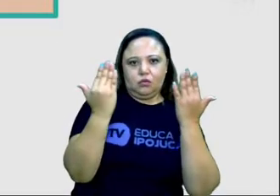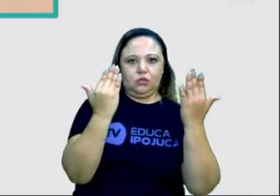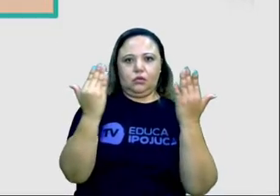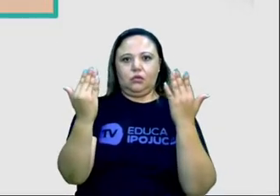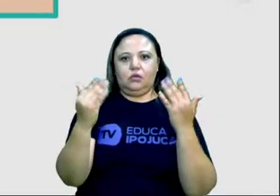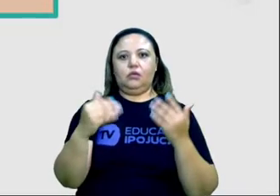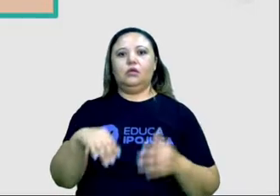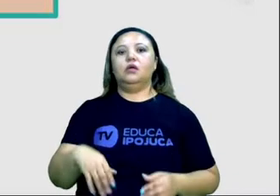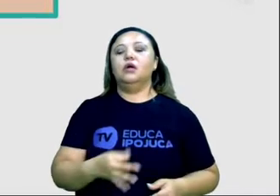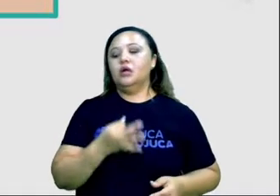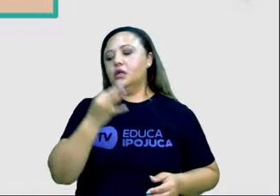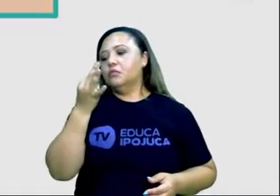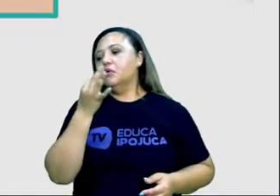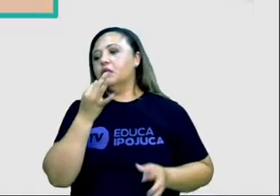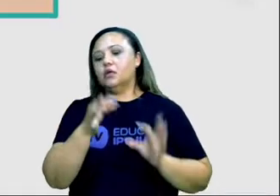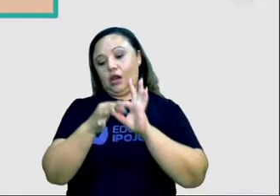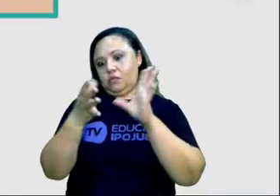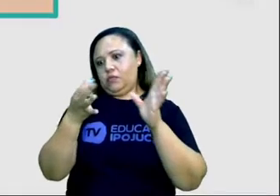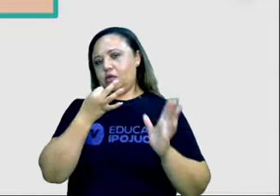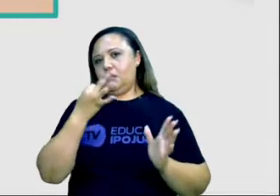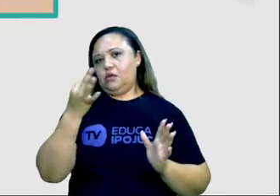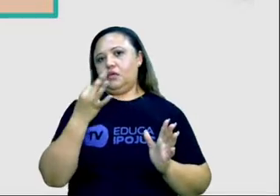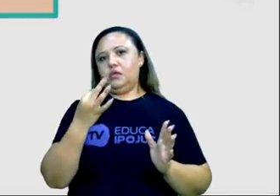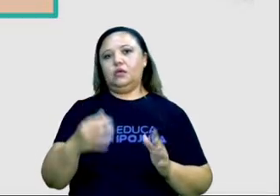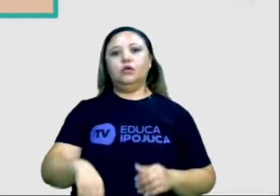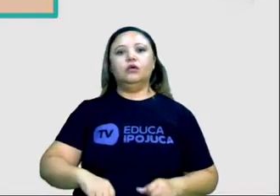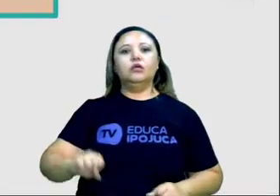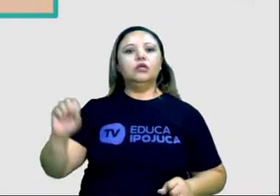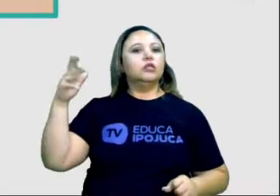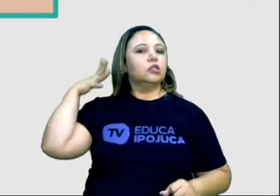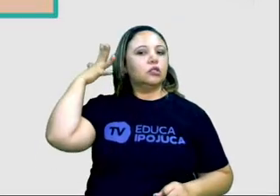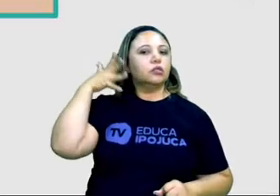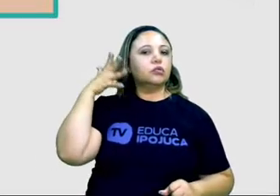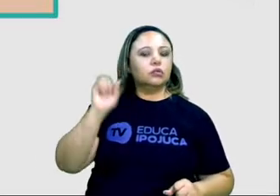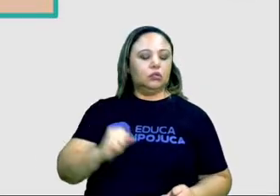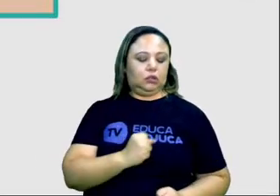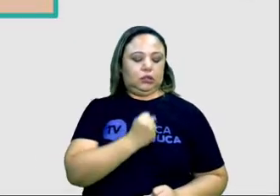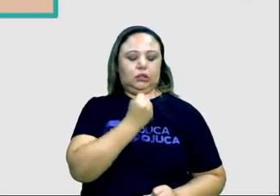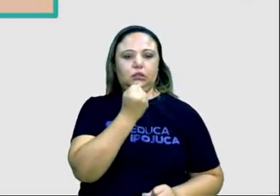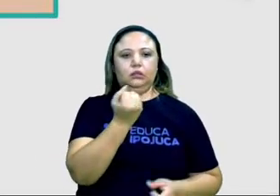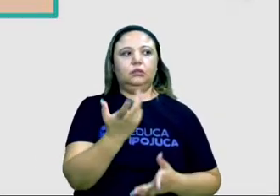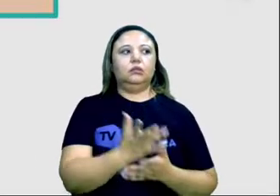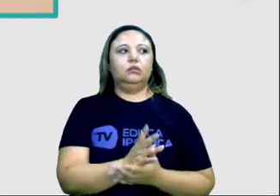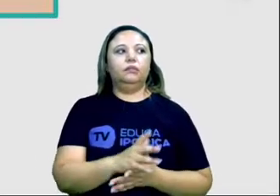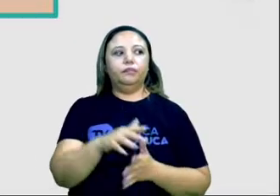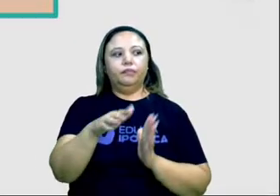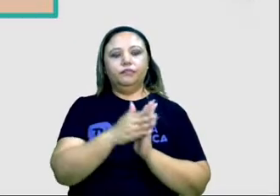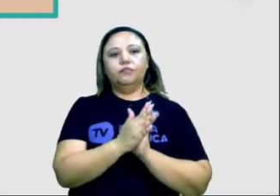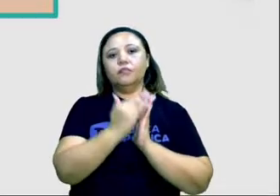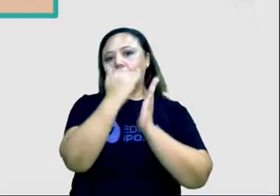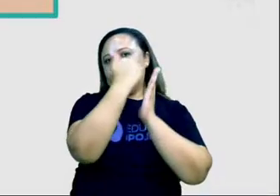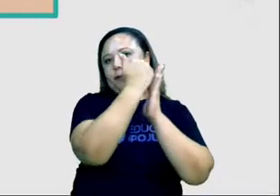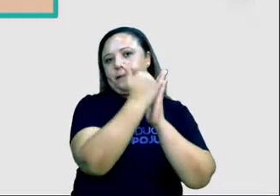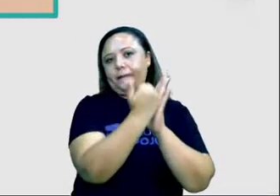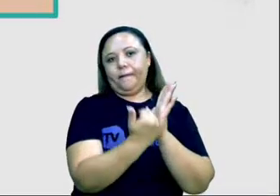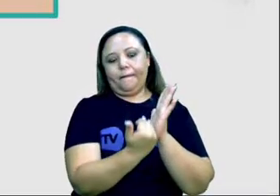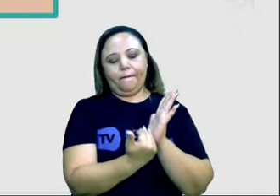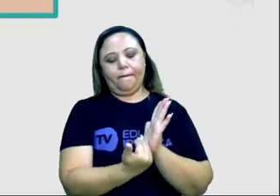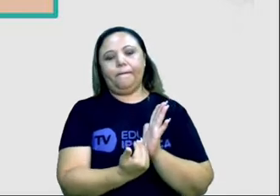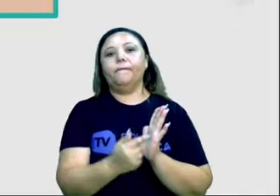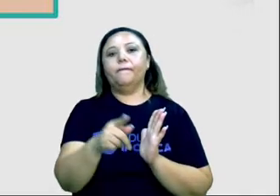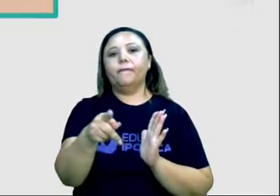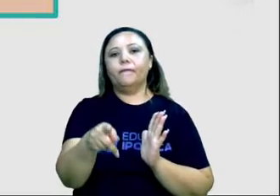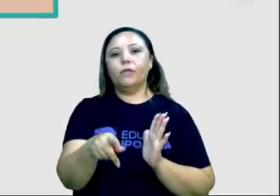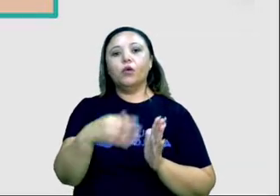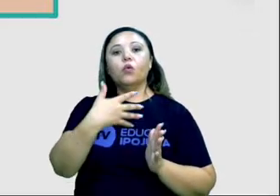Então vamos ver aqui essas definições, tá? Observe as definições abaixo e diga qual delas,